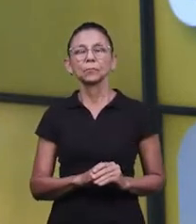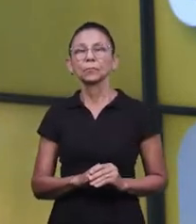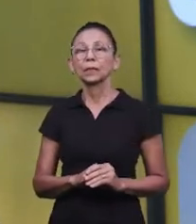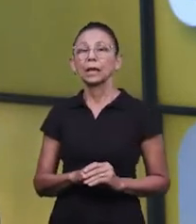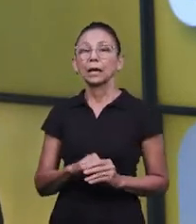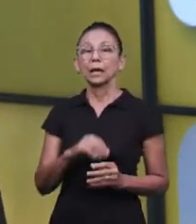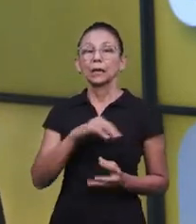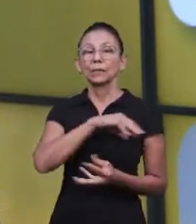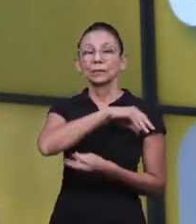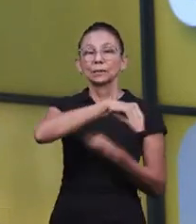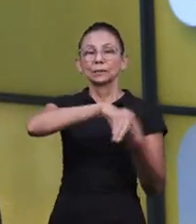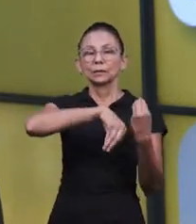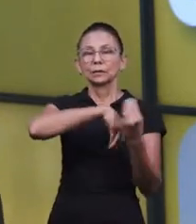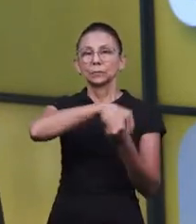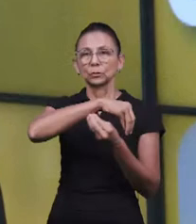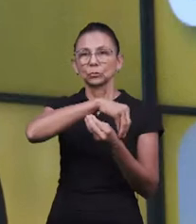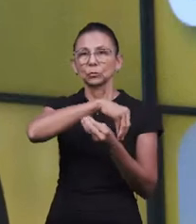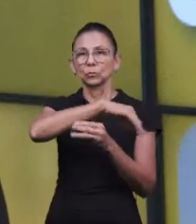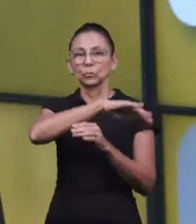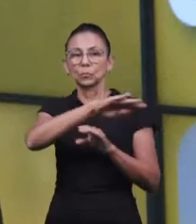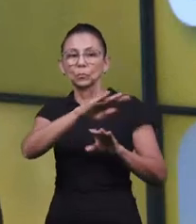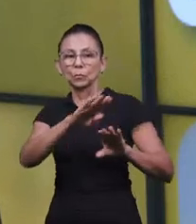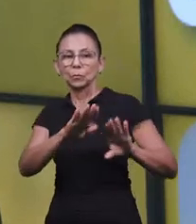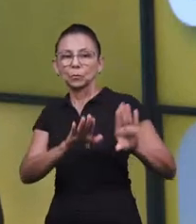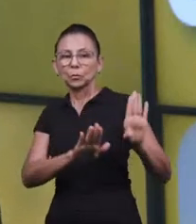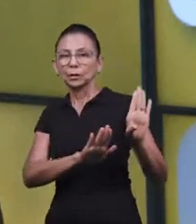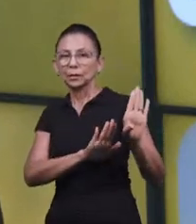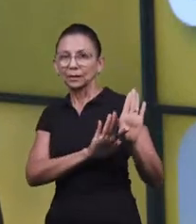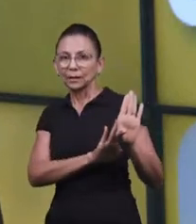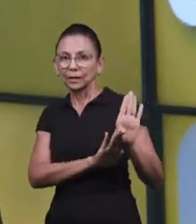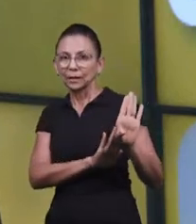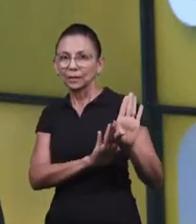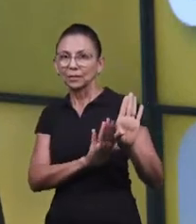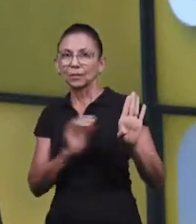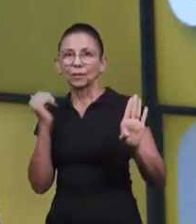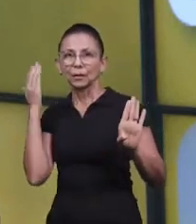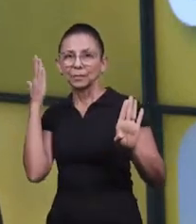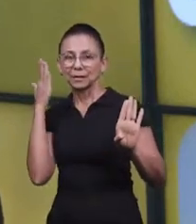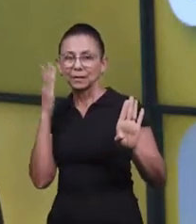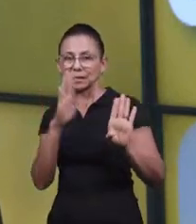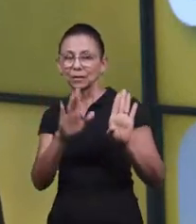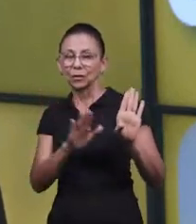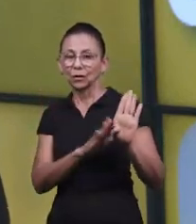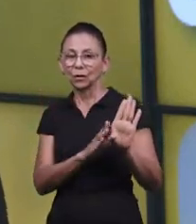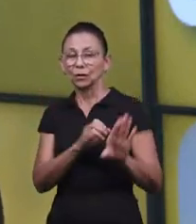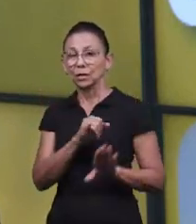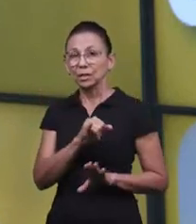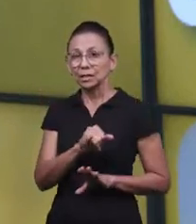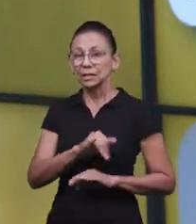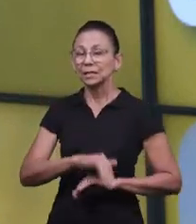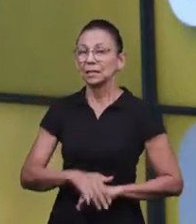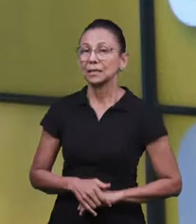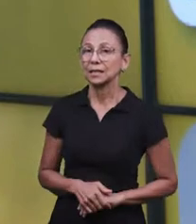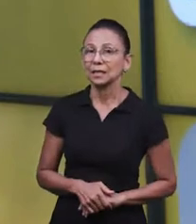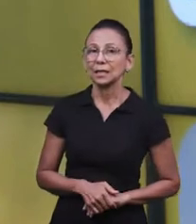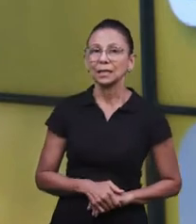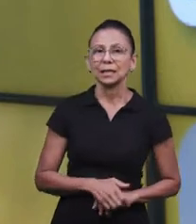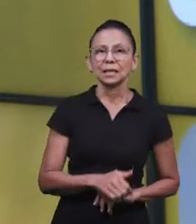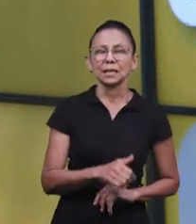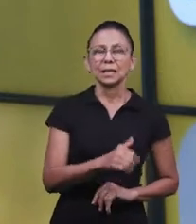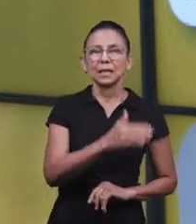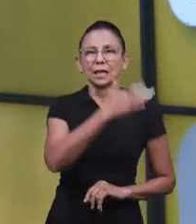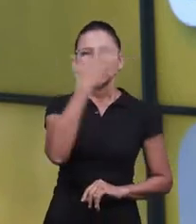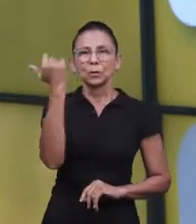pagã, faz essa mistura, por trás disso, eles queriam dizer o seguinte, que se eles não ofertassem aos